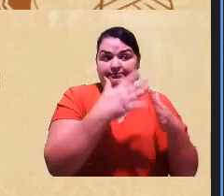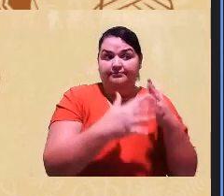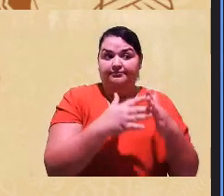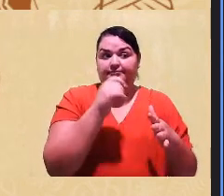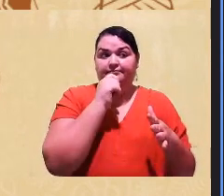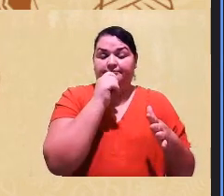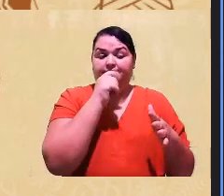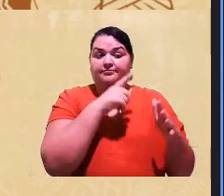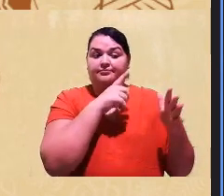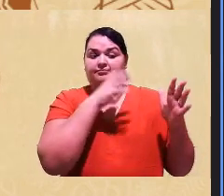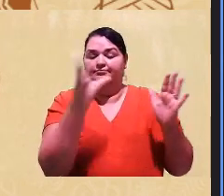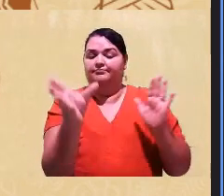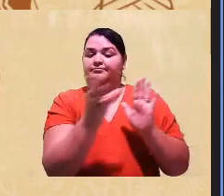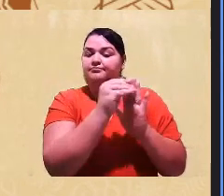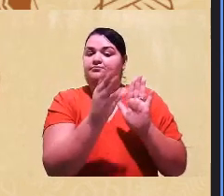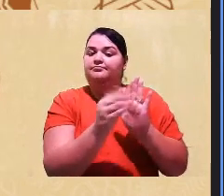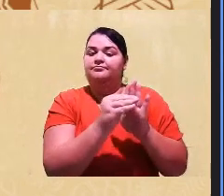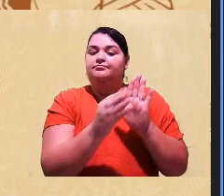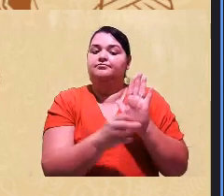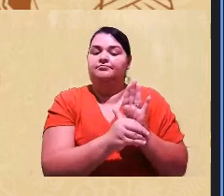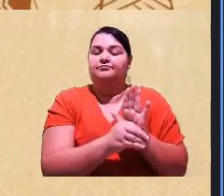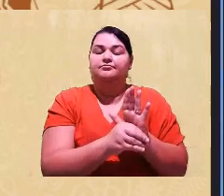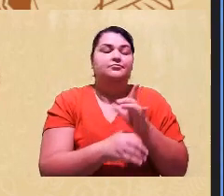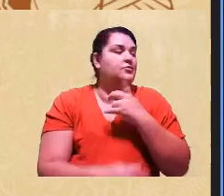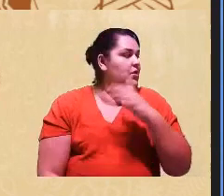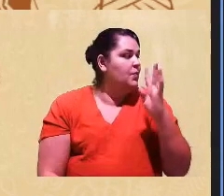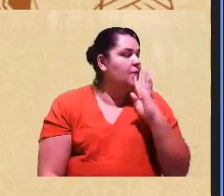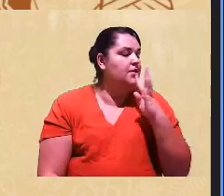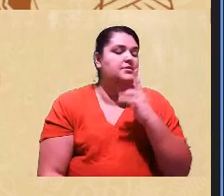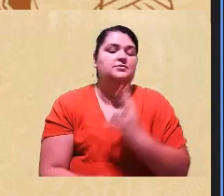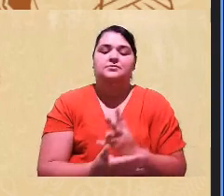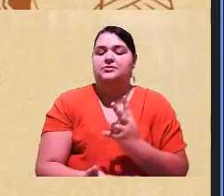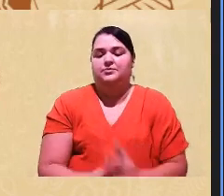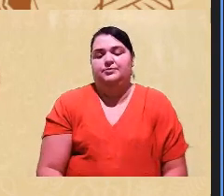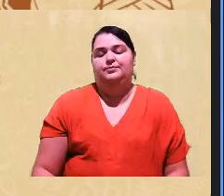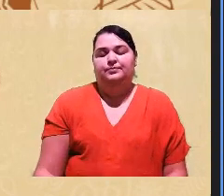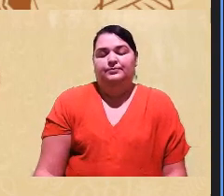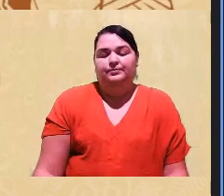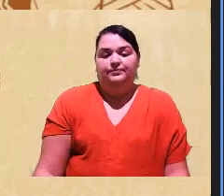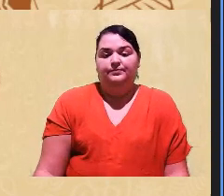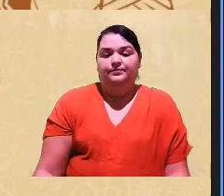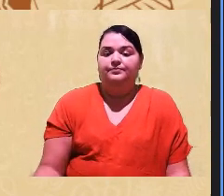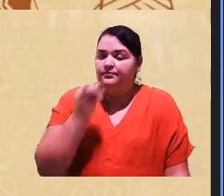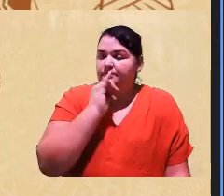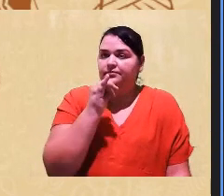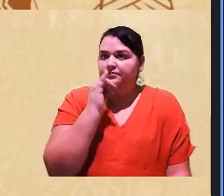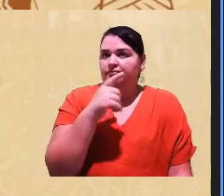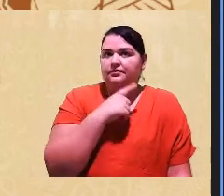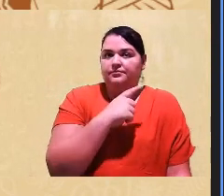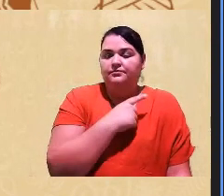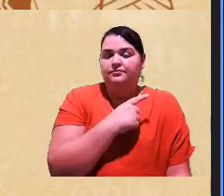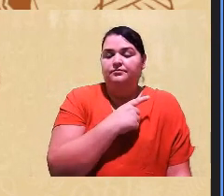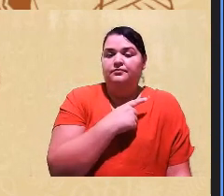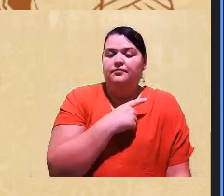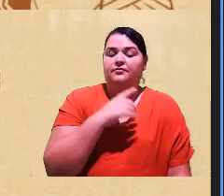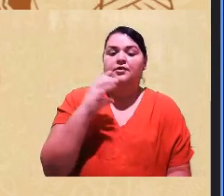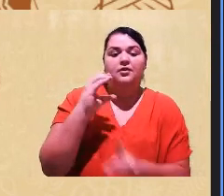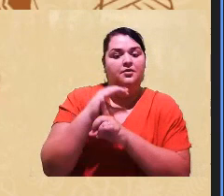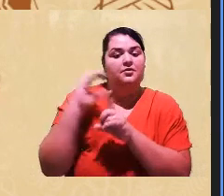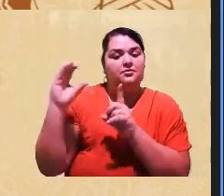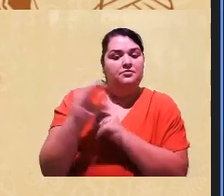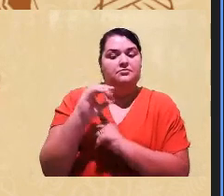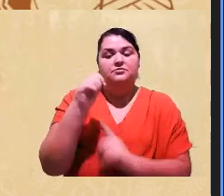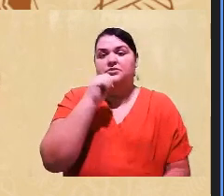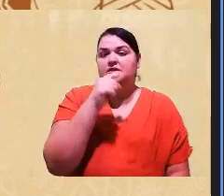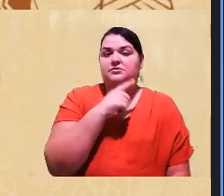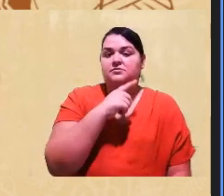inviabilizar esse reconhecimento. por exemplo, nós vamos ter aquelas comunidades que ainda estão